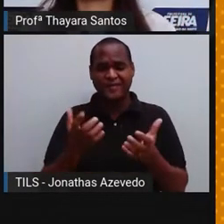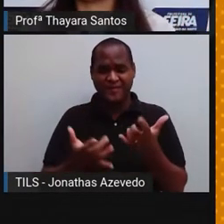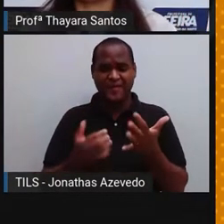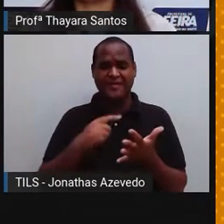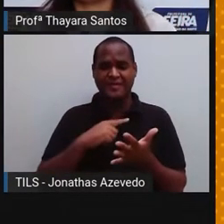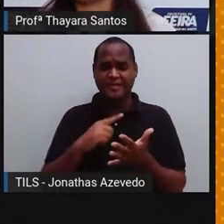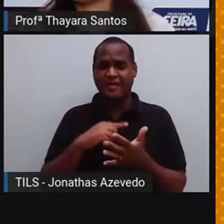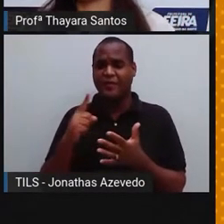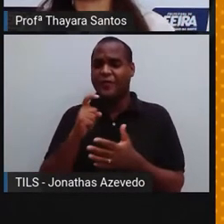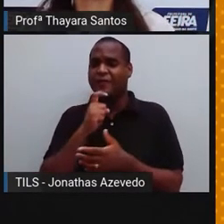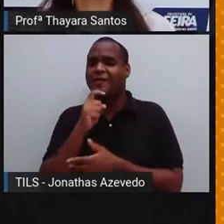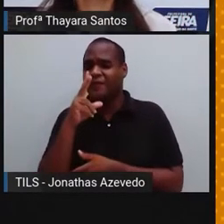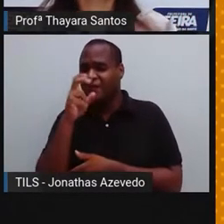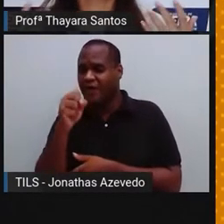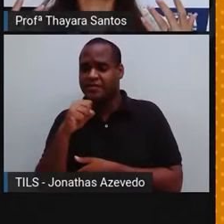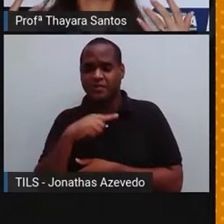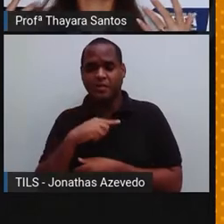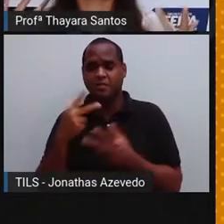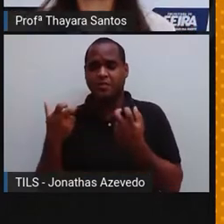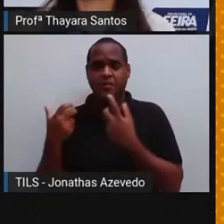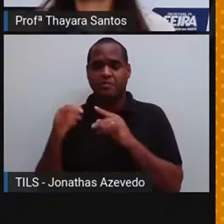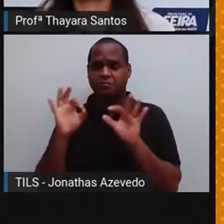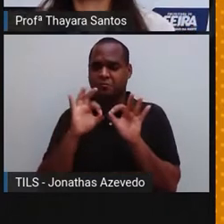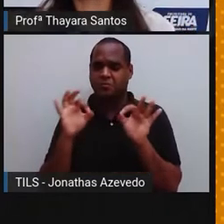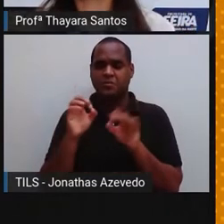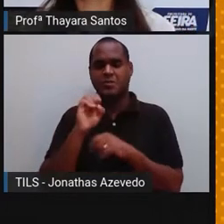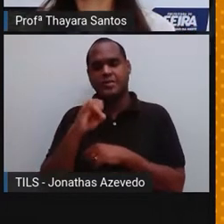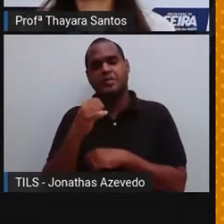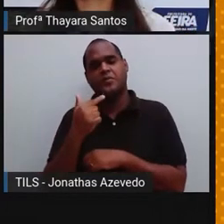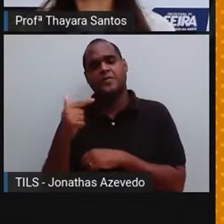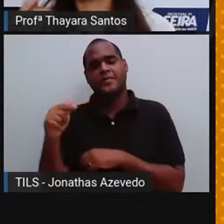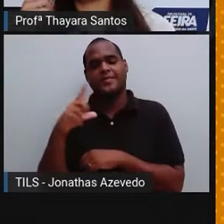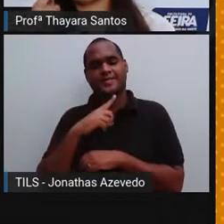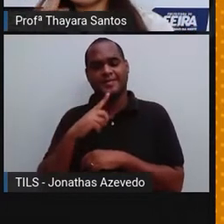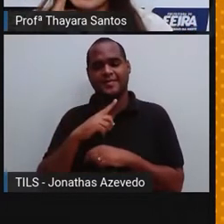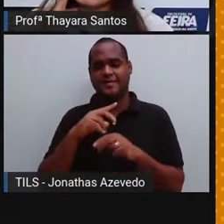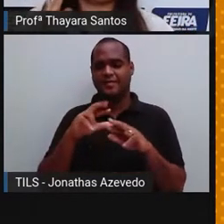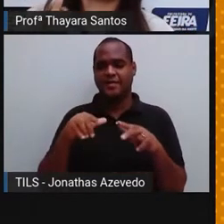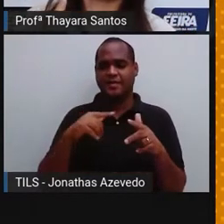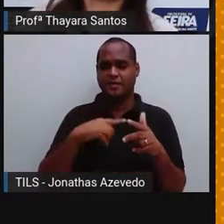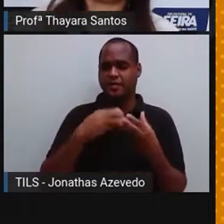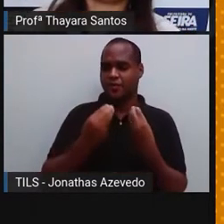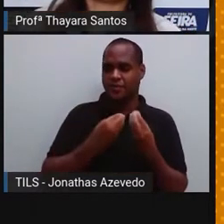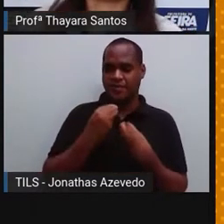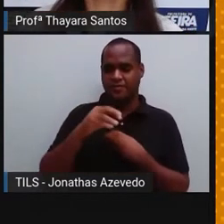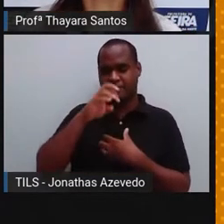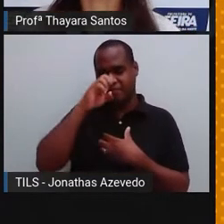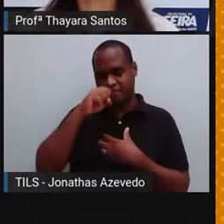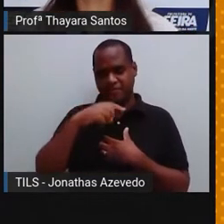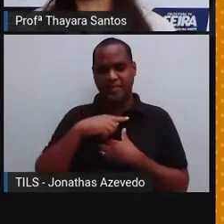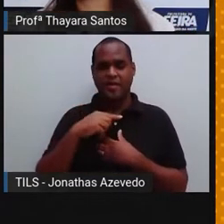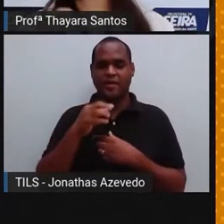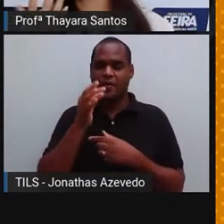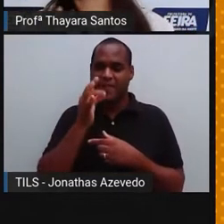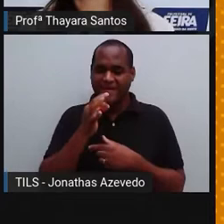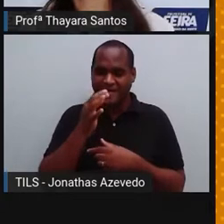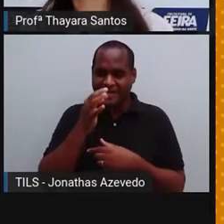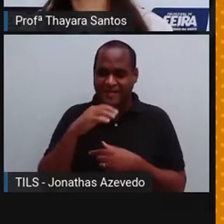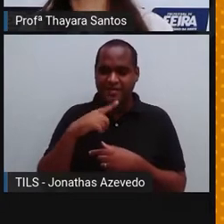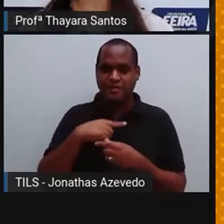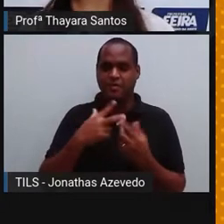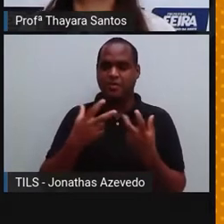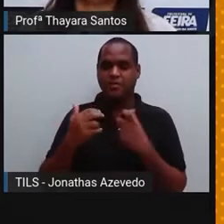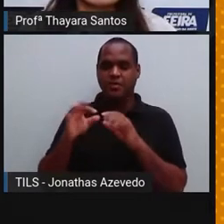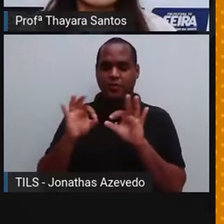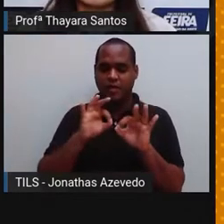perceber, a gente ia passar muito frio, não ia perceber. Se a gente não tivesse o olfato e o paladar, a gente não ia perceber,